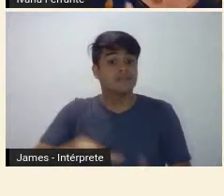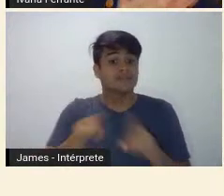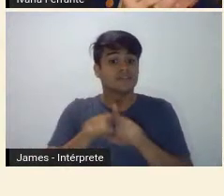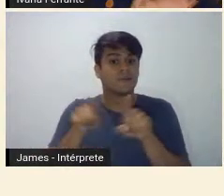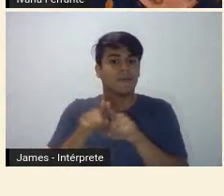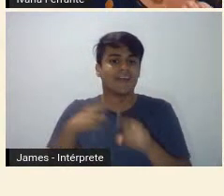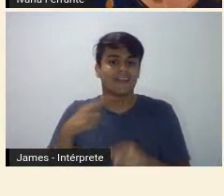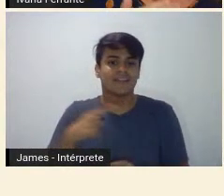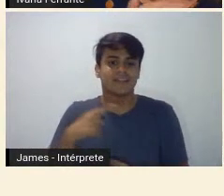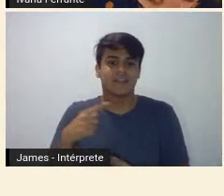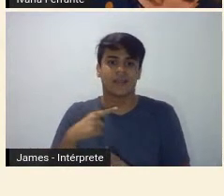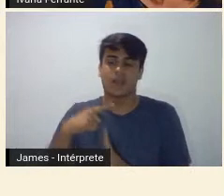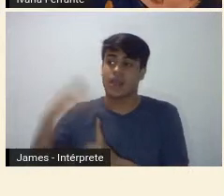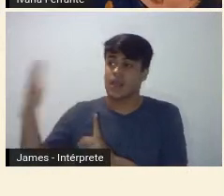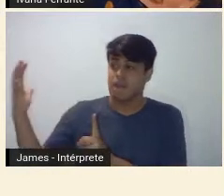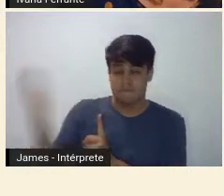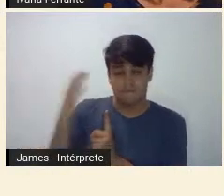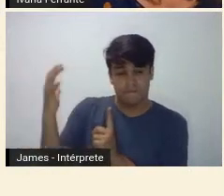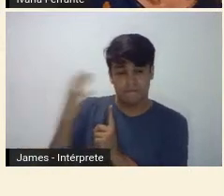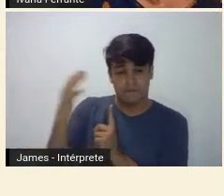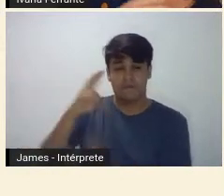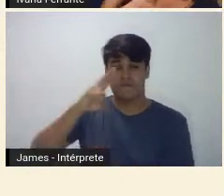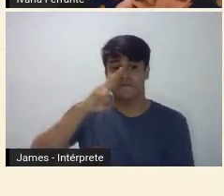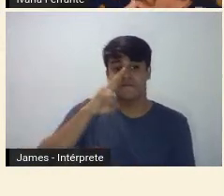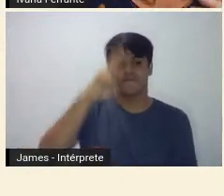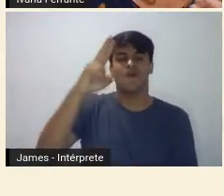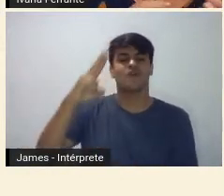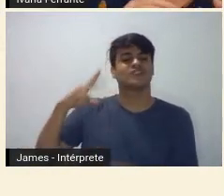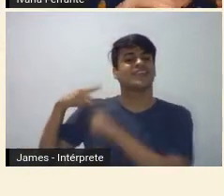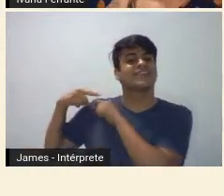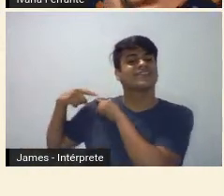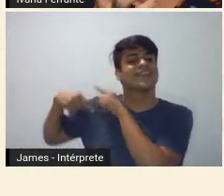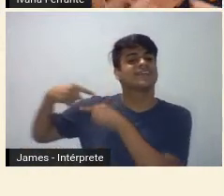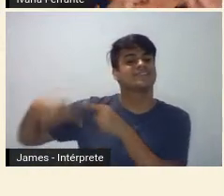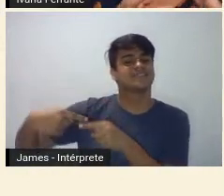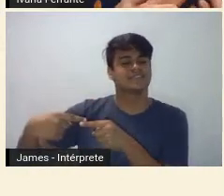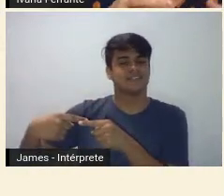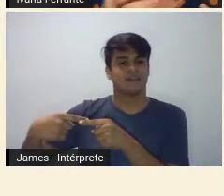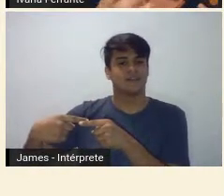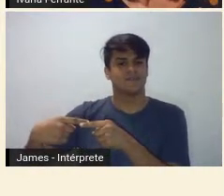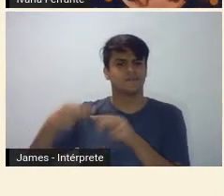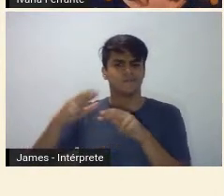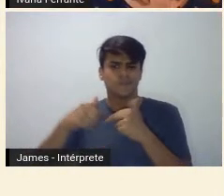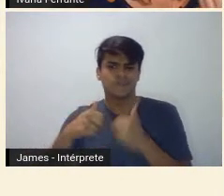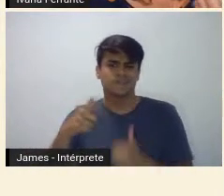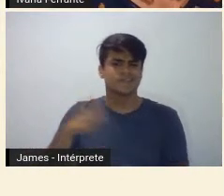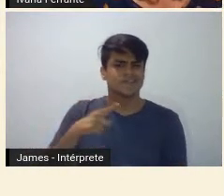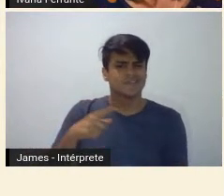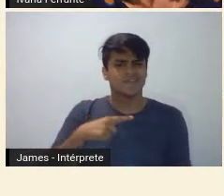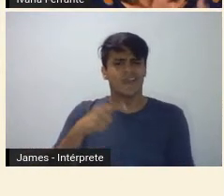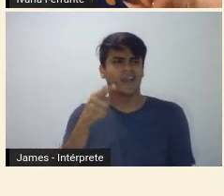força da tradição que fazia com que essa mistura interessante